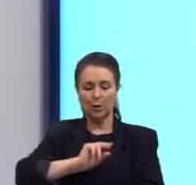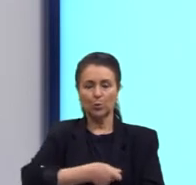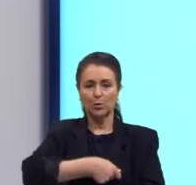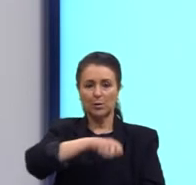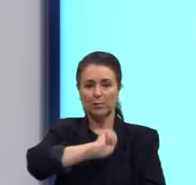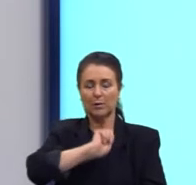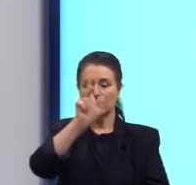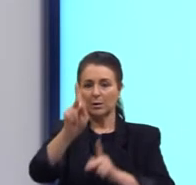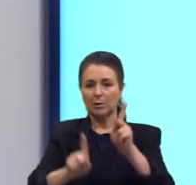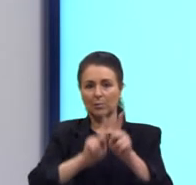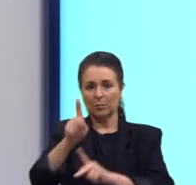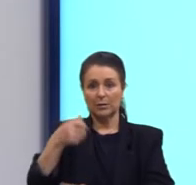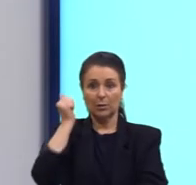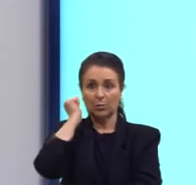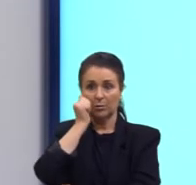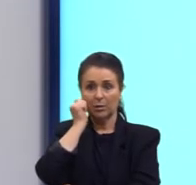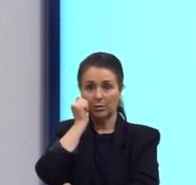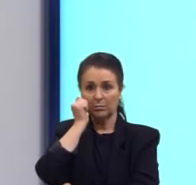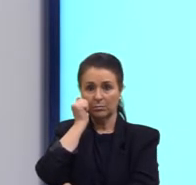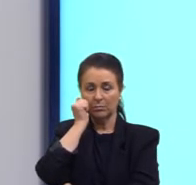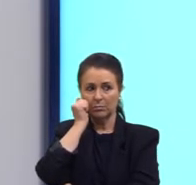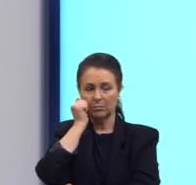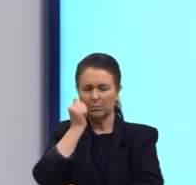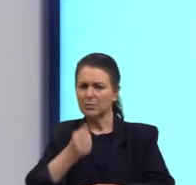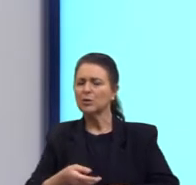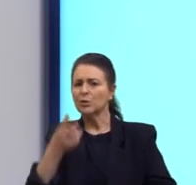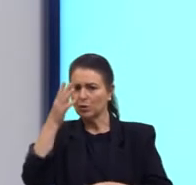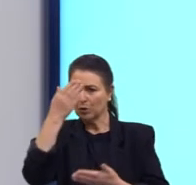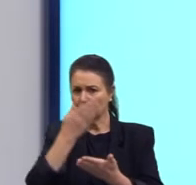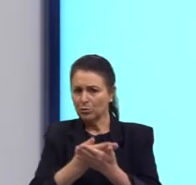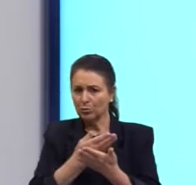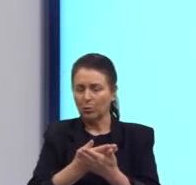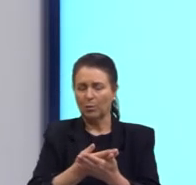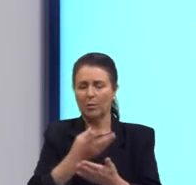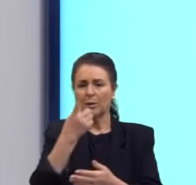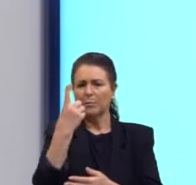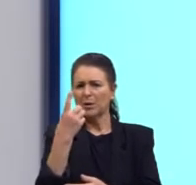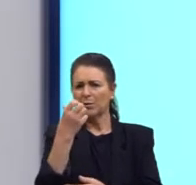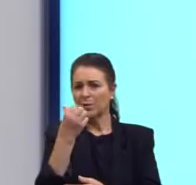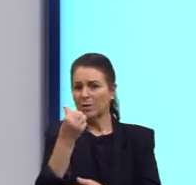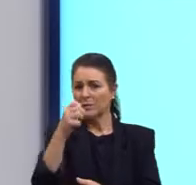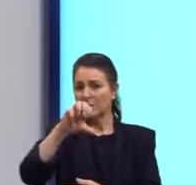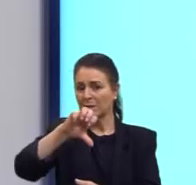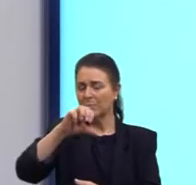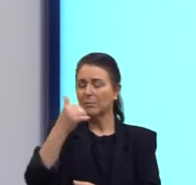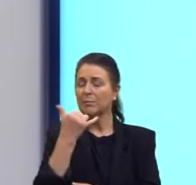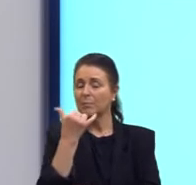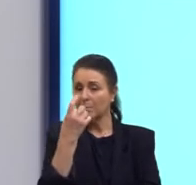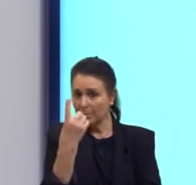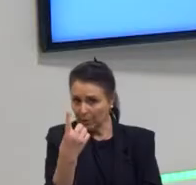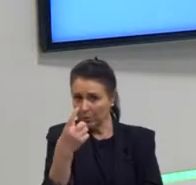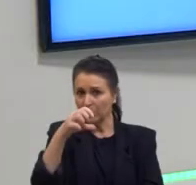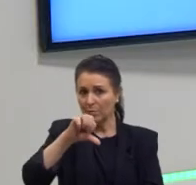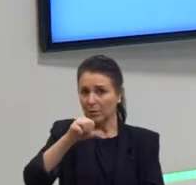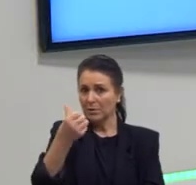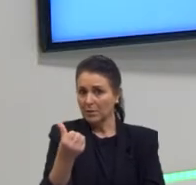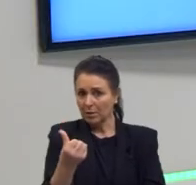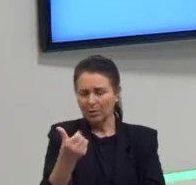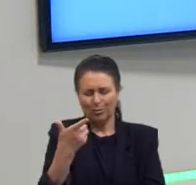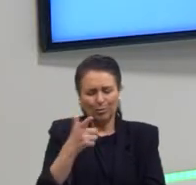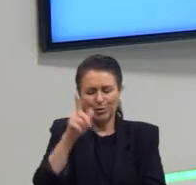para a população negra. Então, gente viu que até ali em 1960 a população negra não tinha direitos básicos,